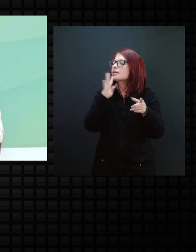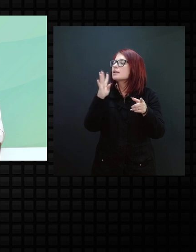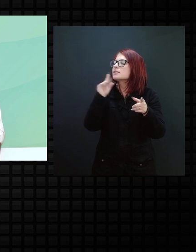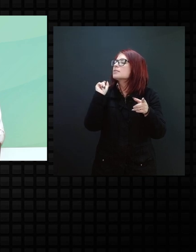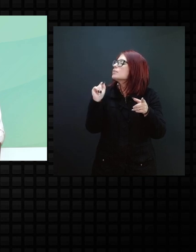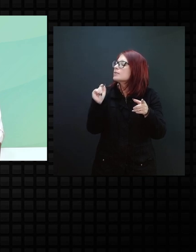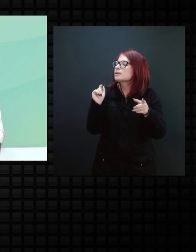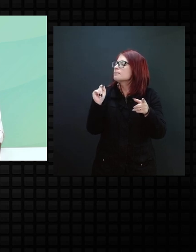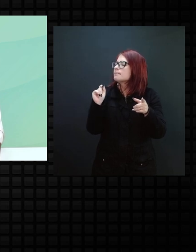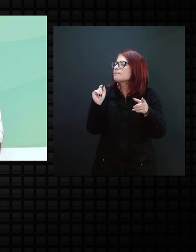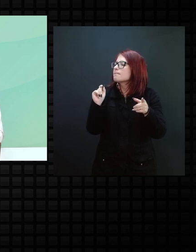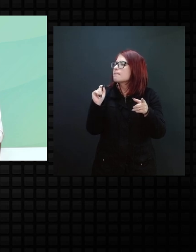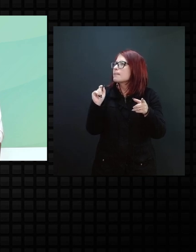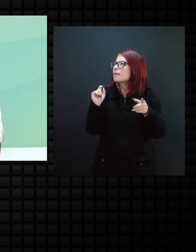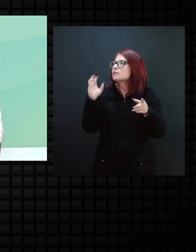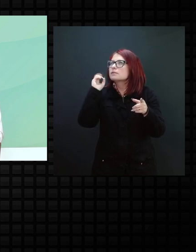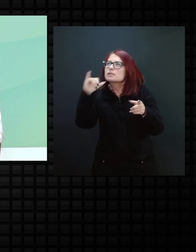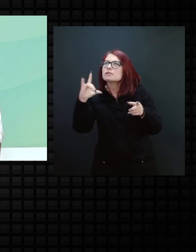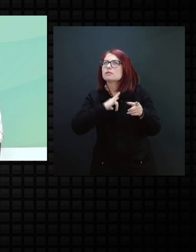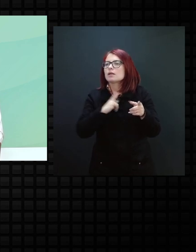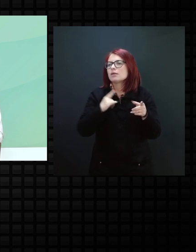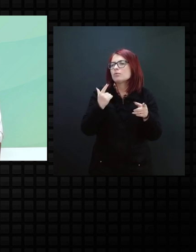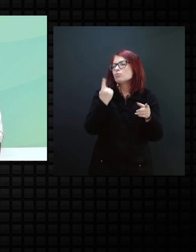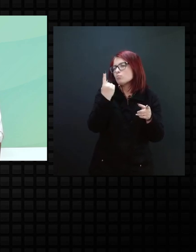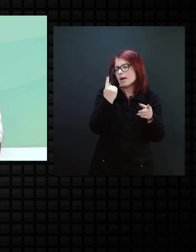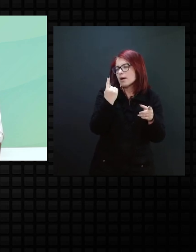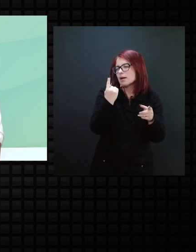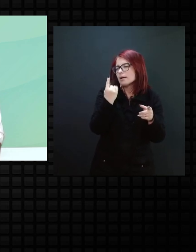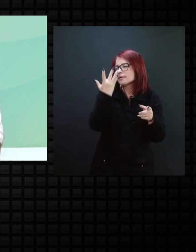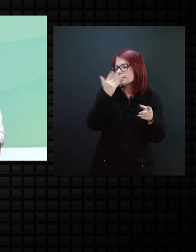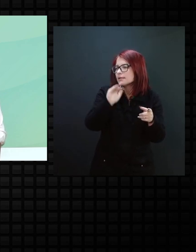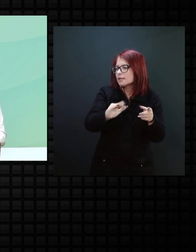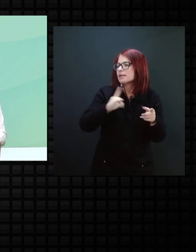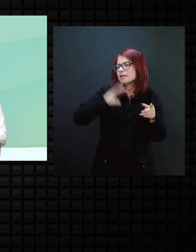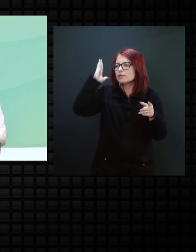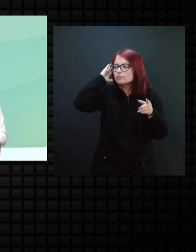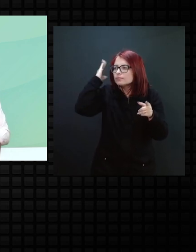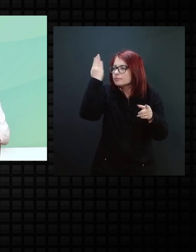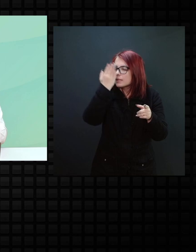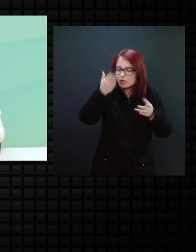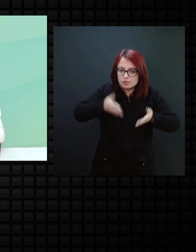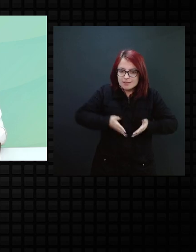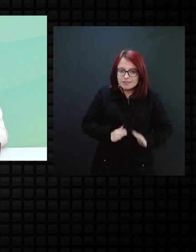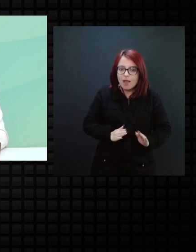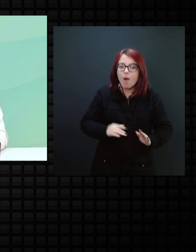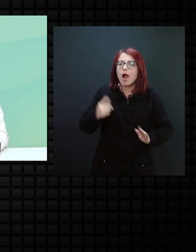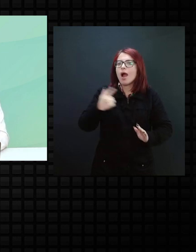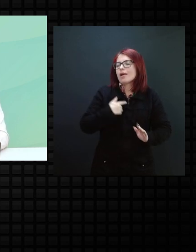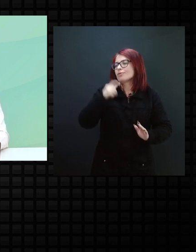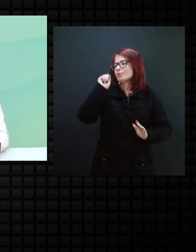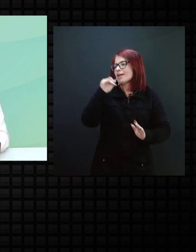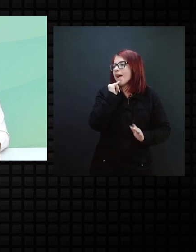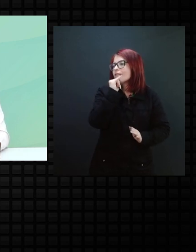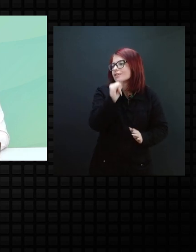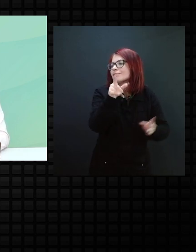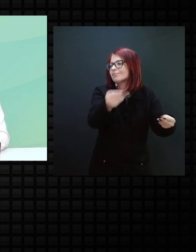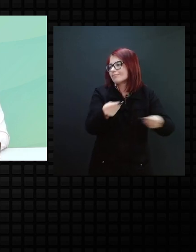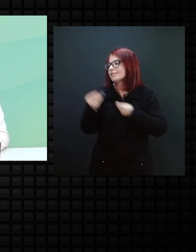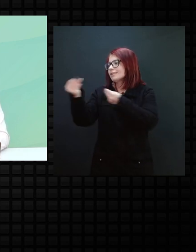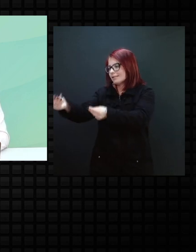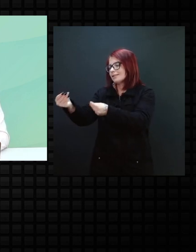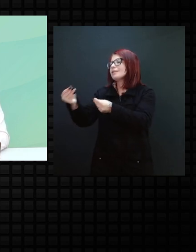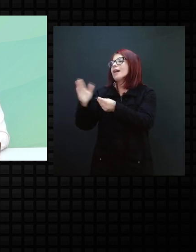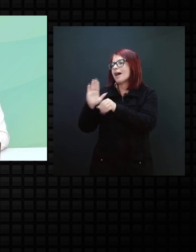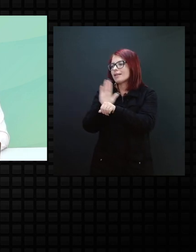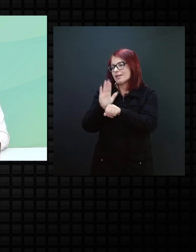alguma criança que tenha surdocegueira logo após o nascimento, né, que ela tenha um lugar que ela possa receber esse